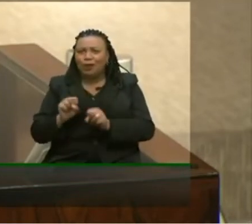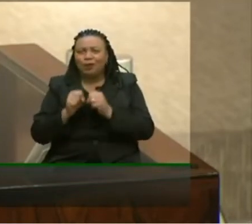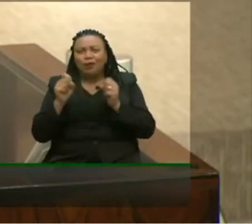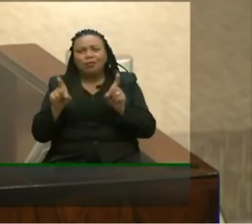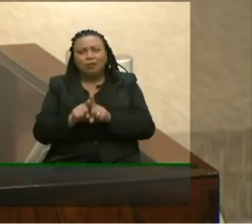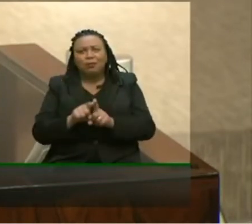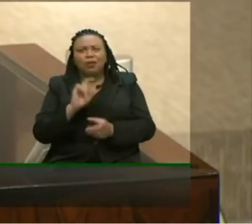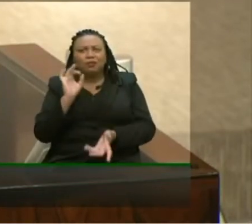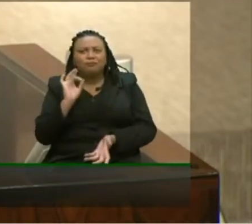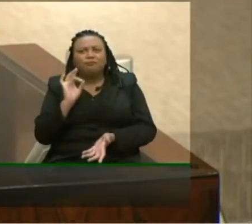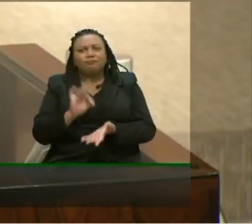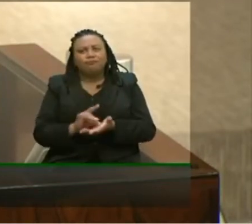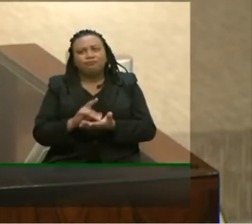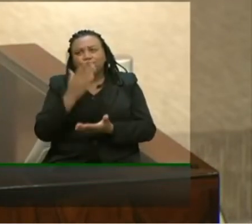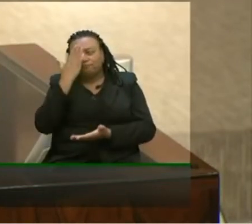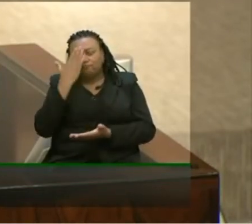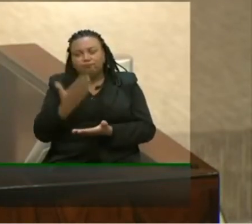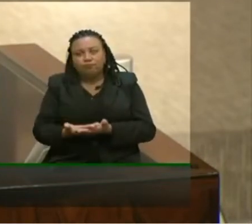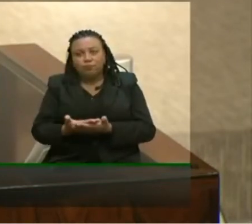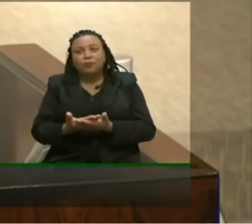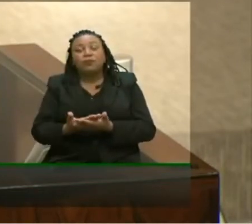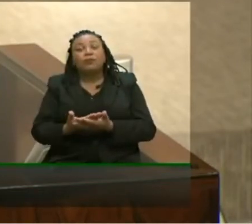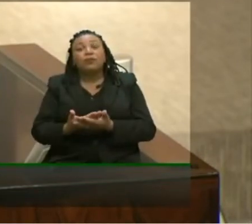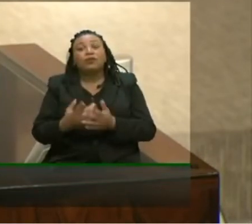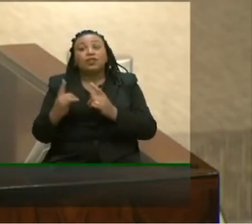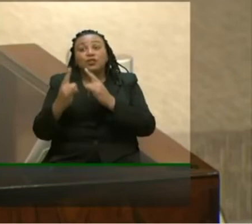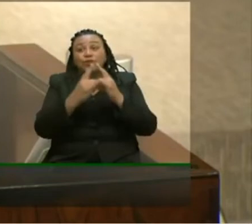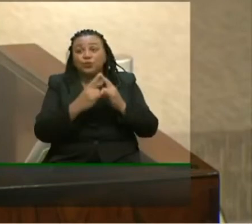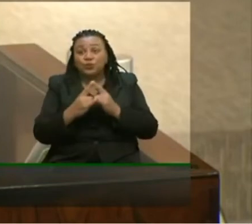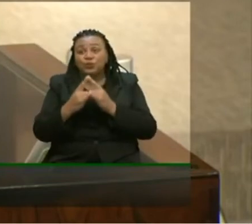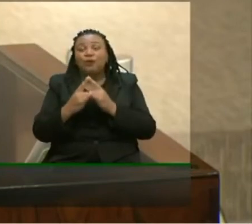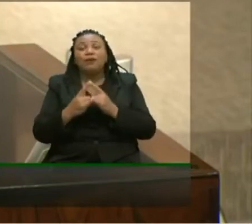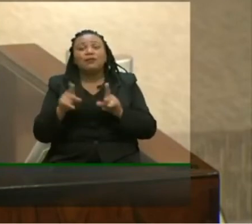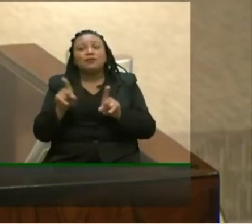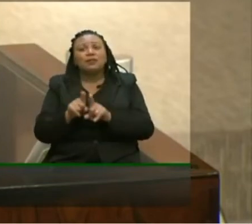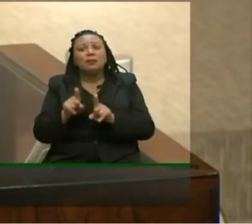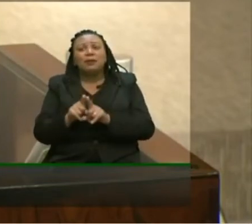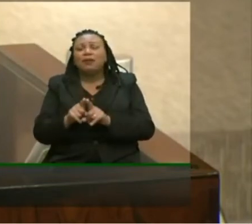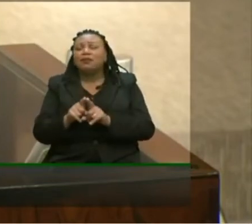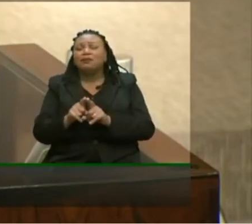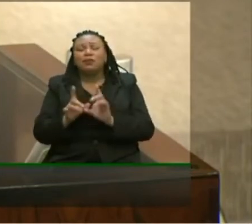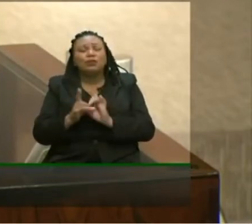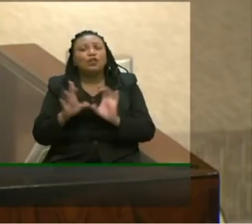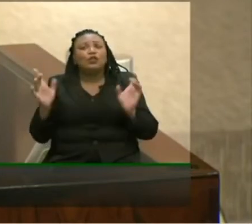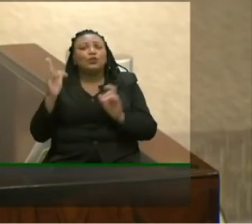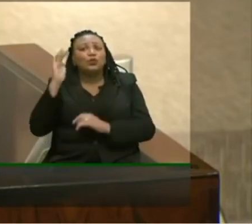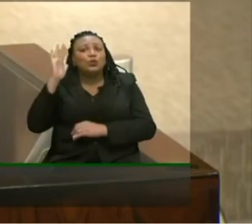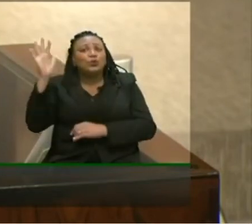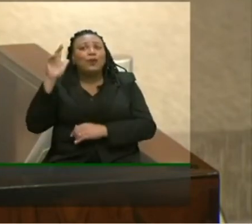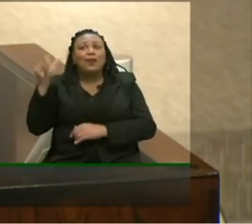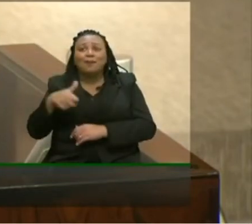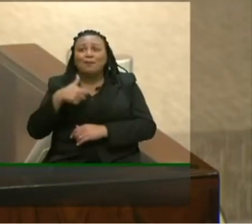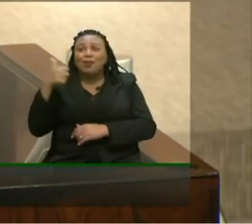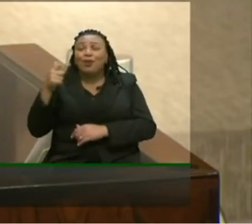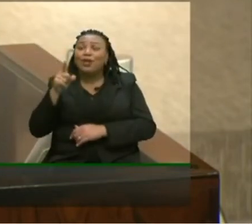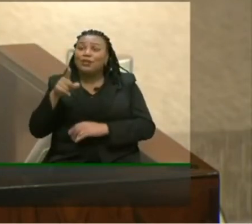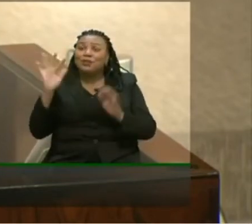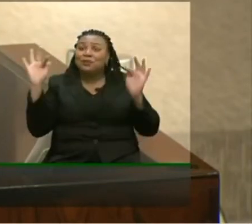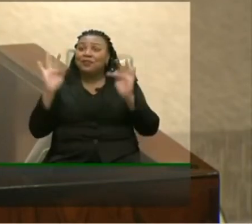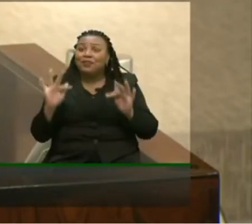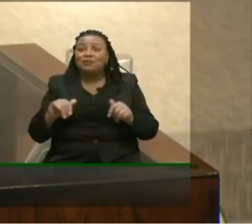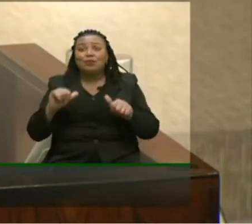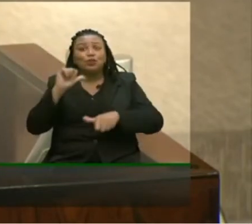Corroem a legitimidade e a credibilidade das nossas instituições e nos impedem de sonhar com um futuro melhor. Isso felizmente está